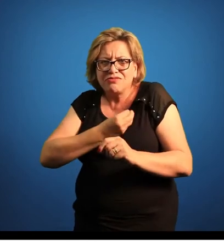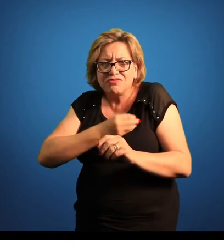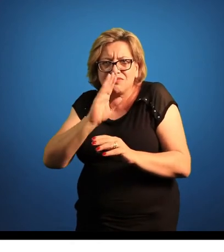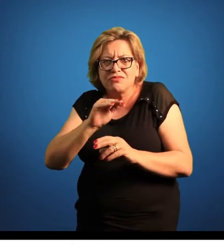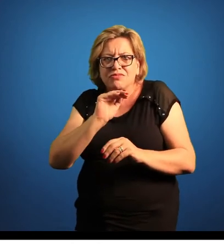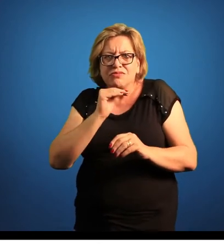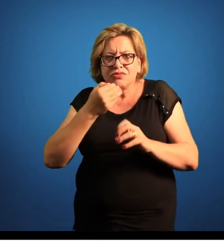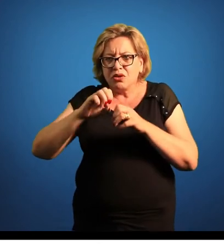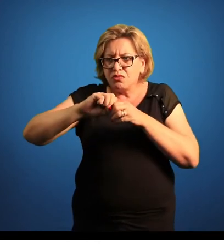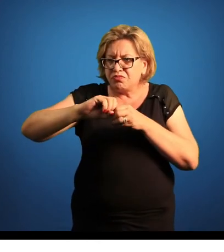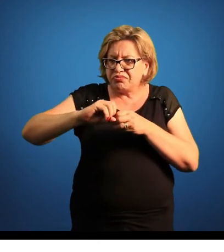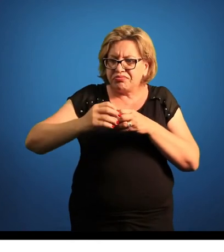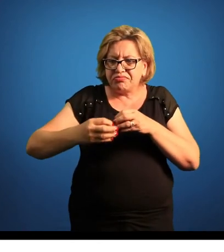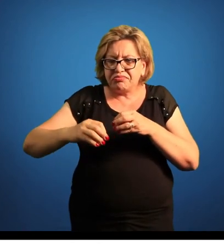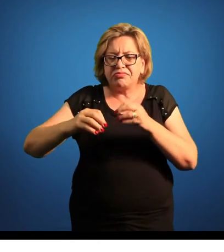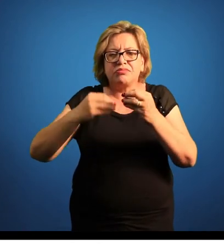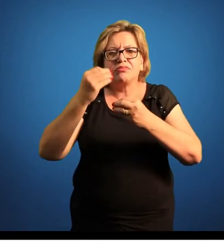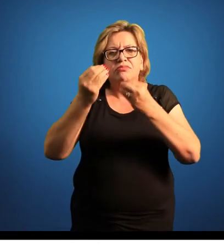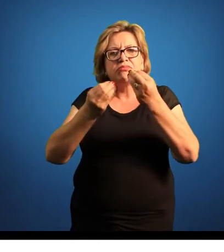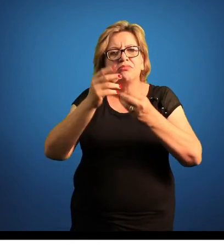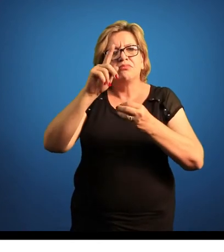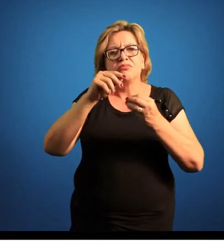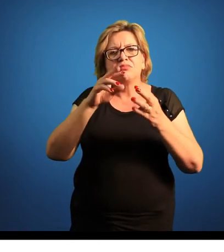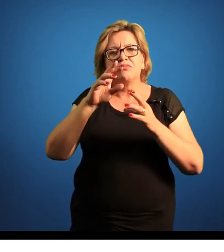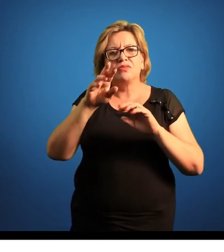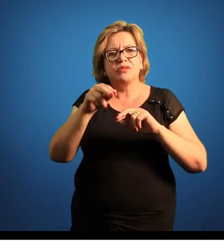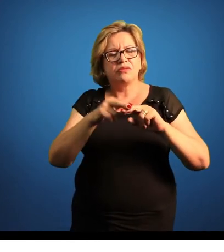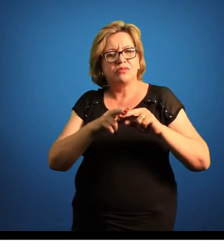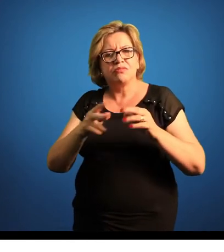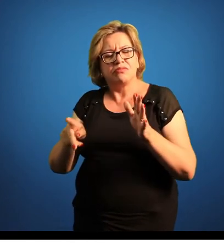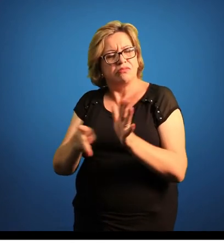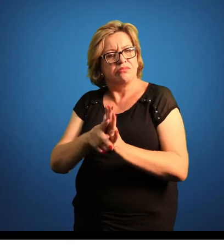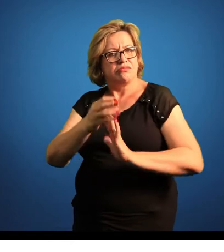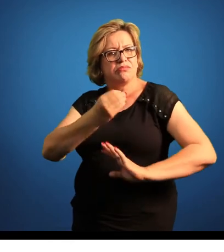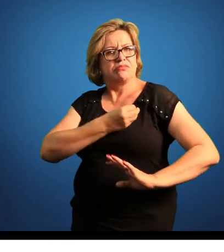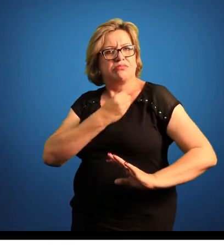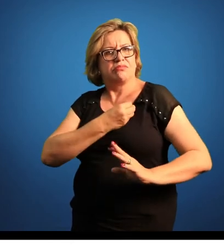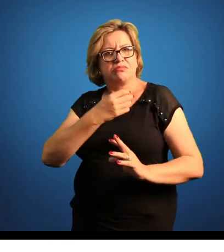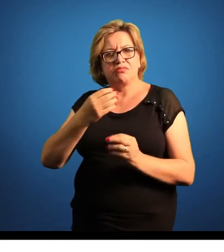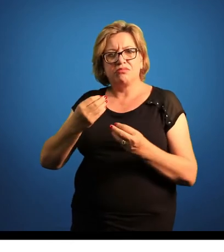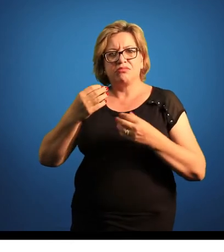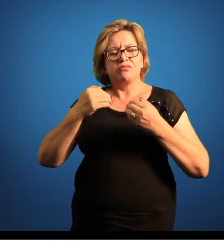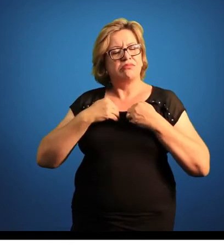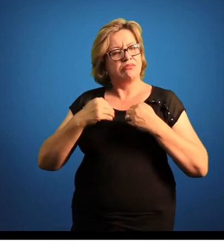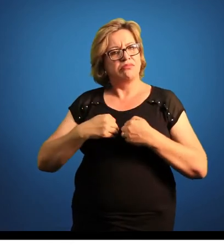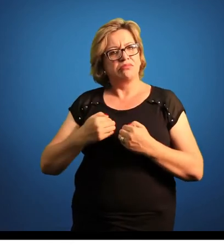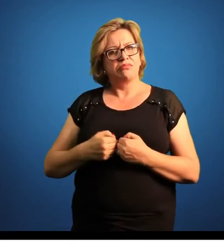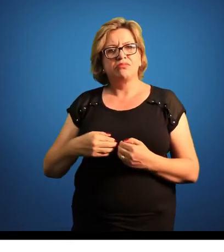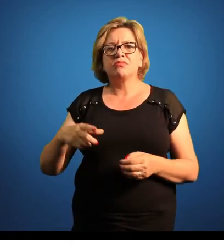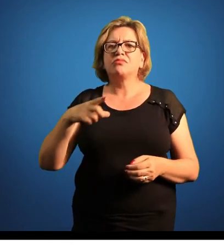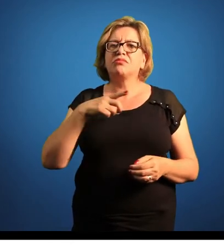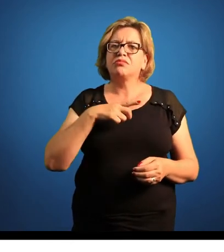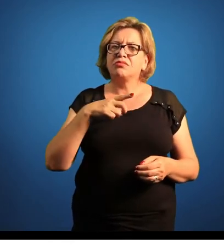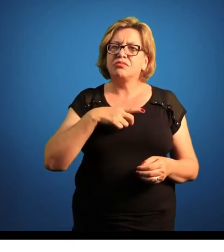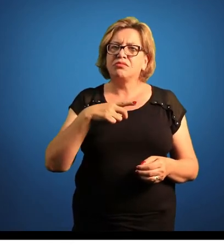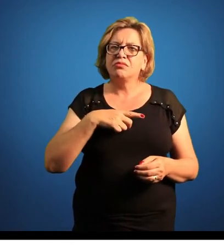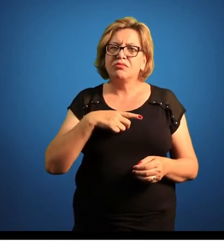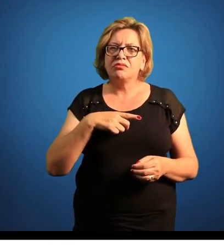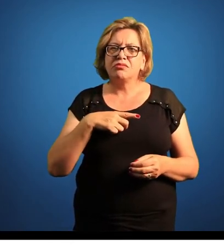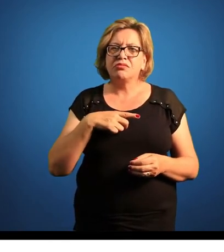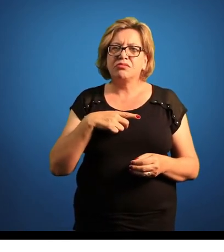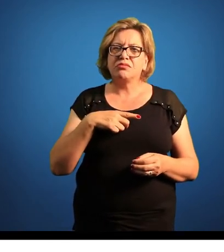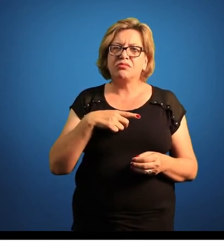isso aqui foi secretado, essa porção aqui foi secretada por uma parte viva do organismo. E essa aqui, então, nós temos o